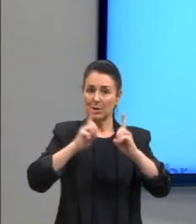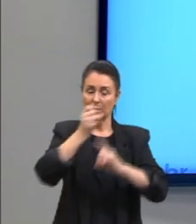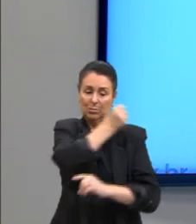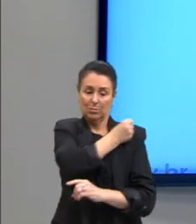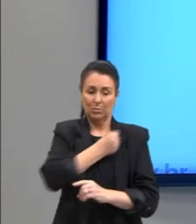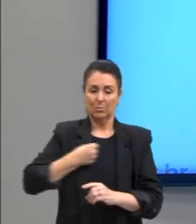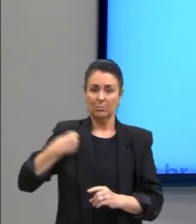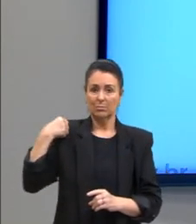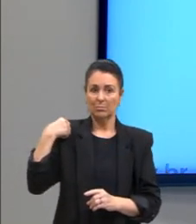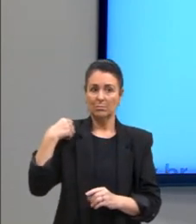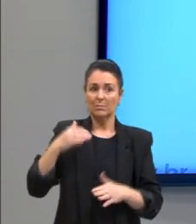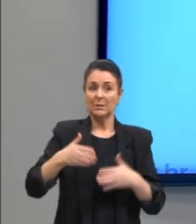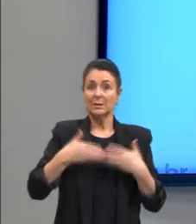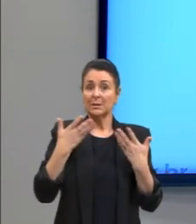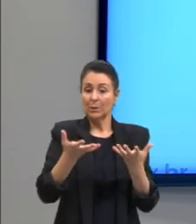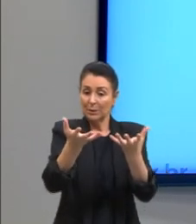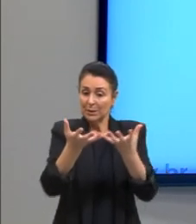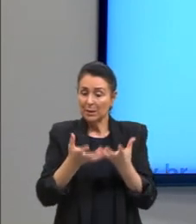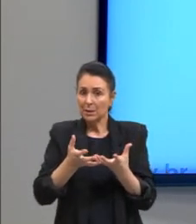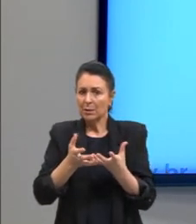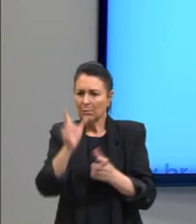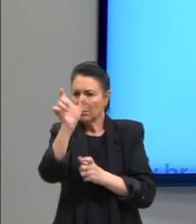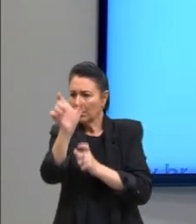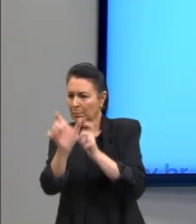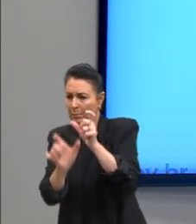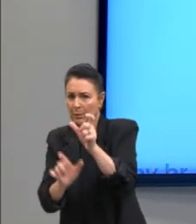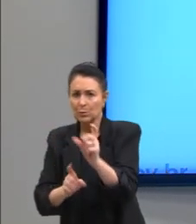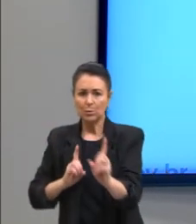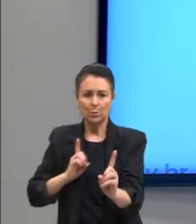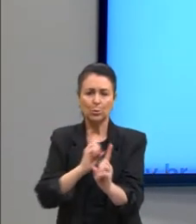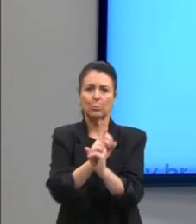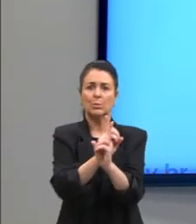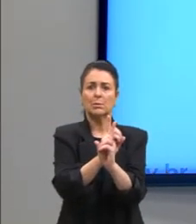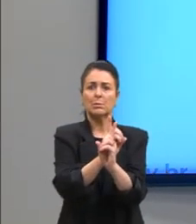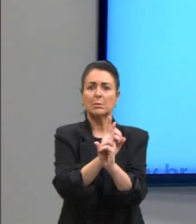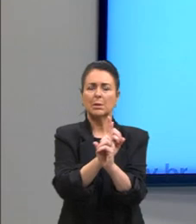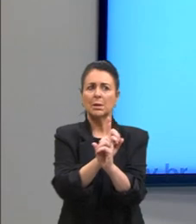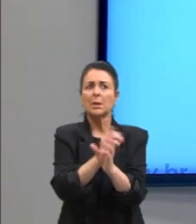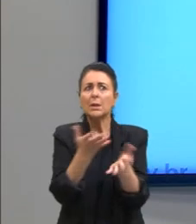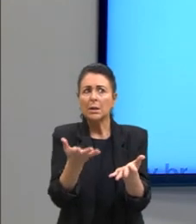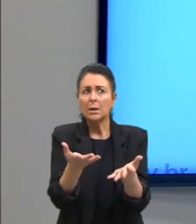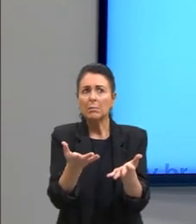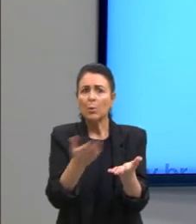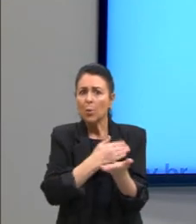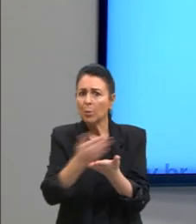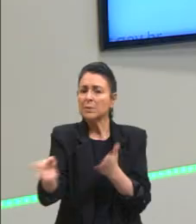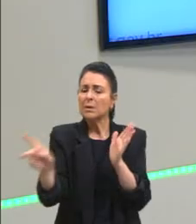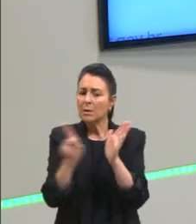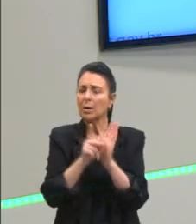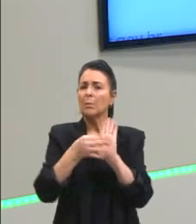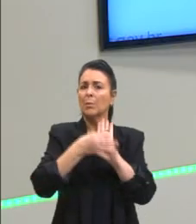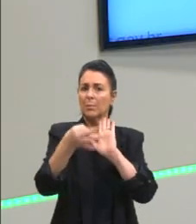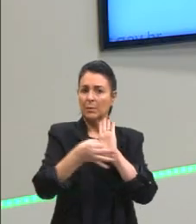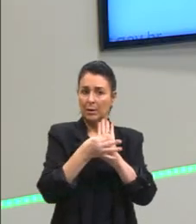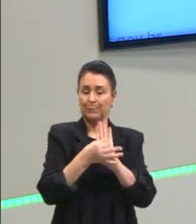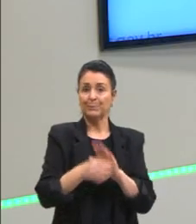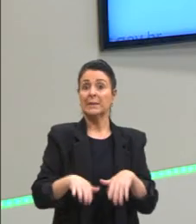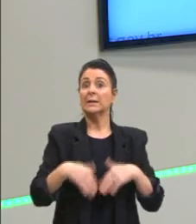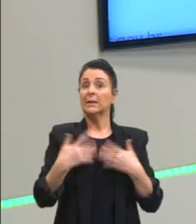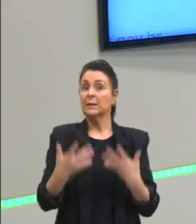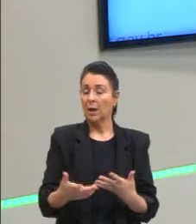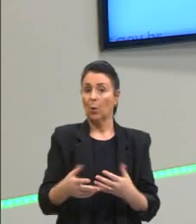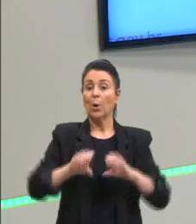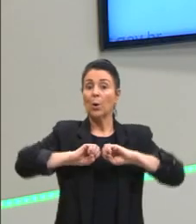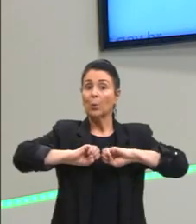pessoa descobrisse, que a pessoa chegasse aos seus próprios conhecimentos. inclusive lá na educação, o